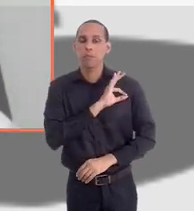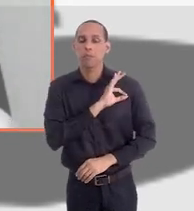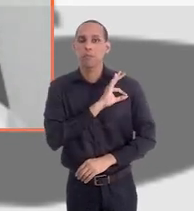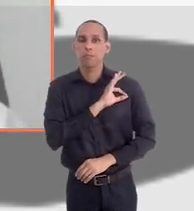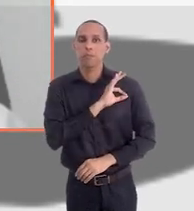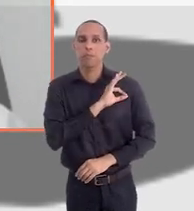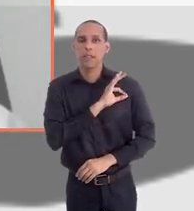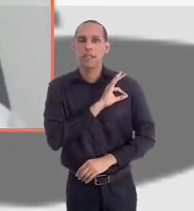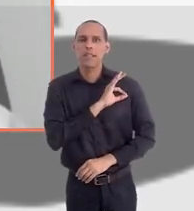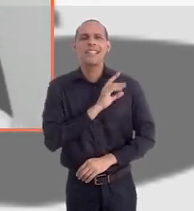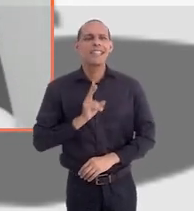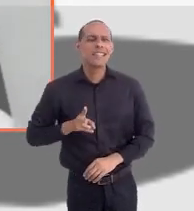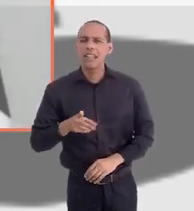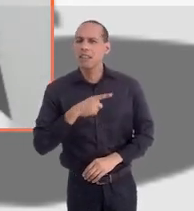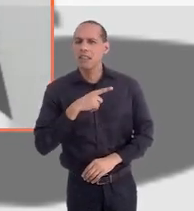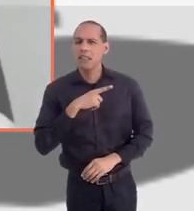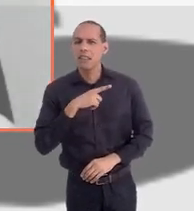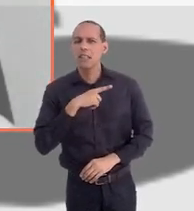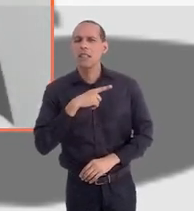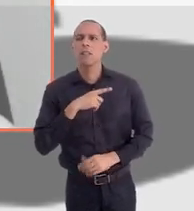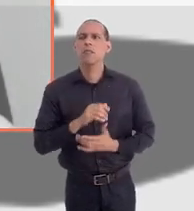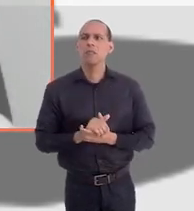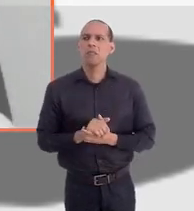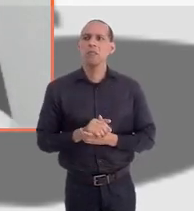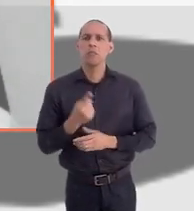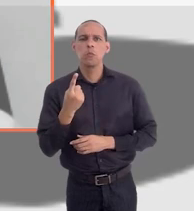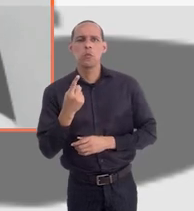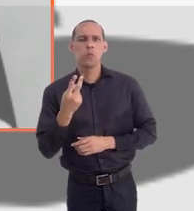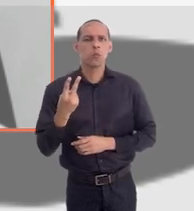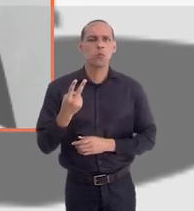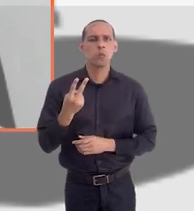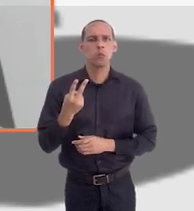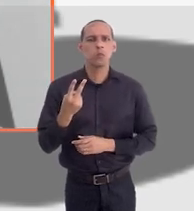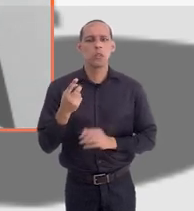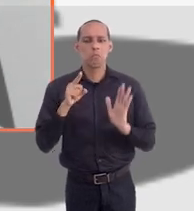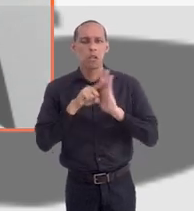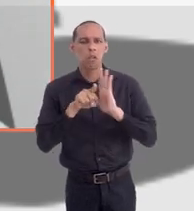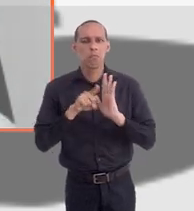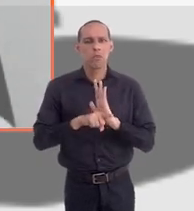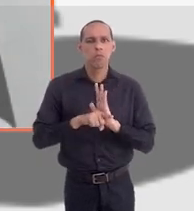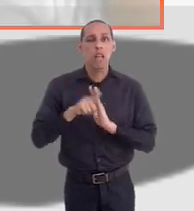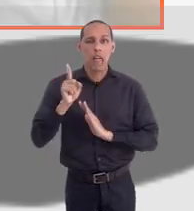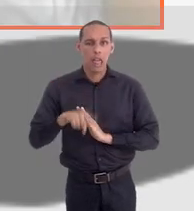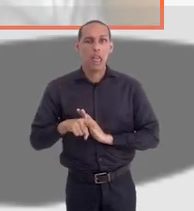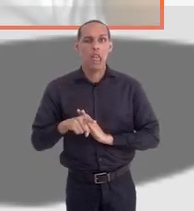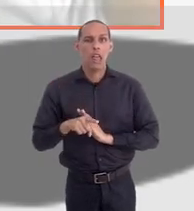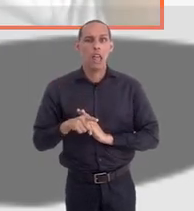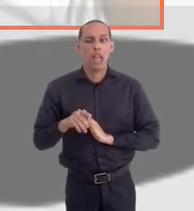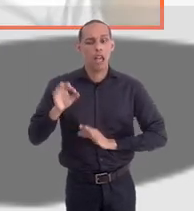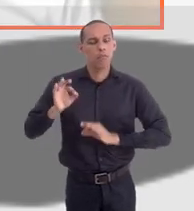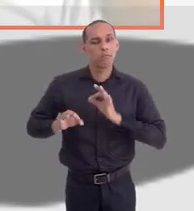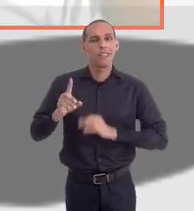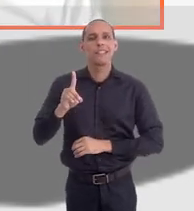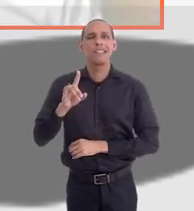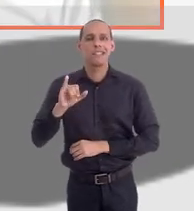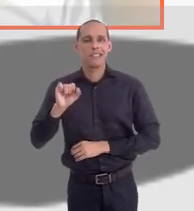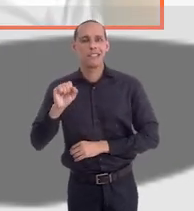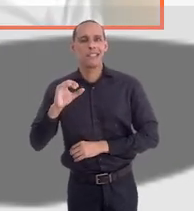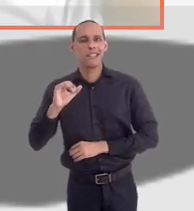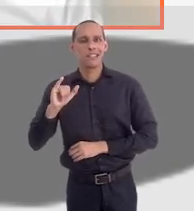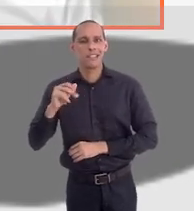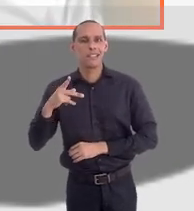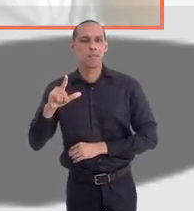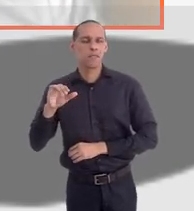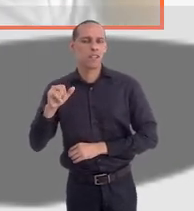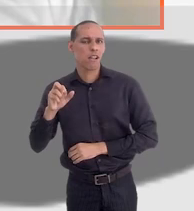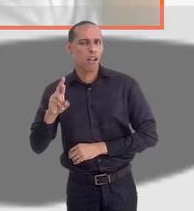sempre que cai uma questão, duas questões, vai cair regime disciplinar. Então, na última prova, caíram quatro questões